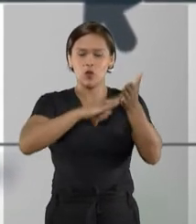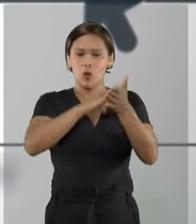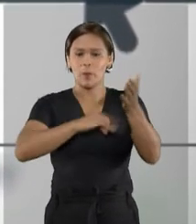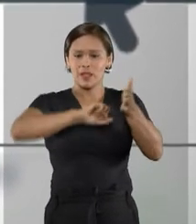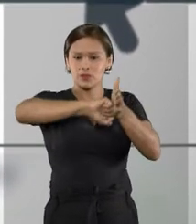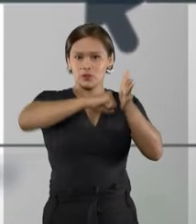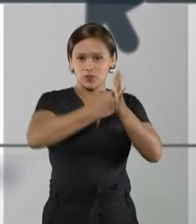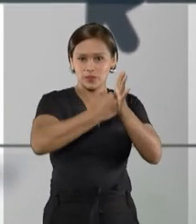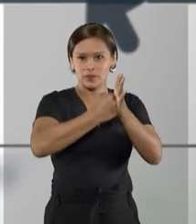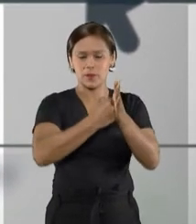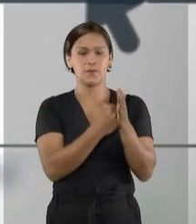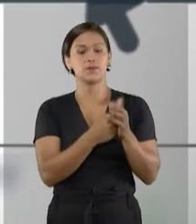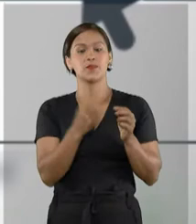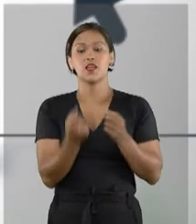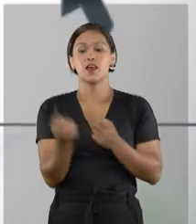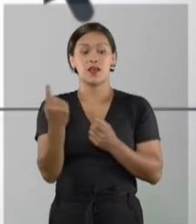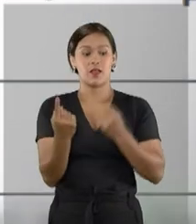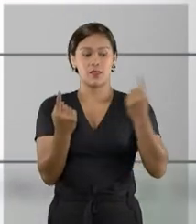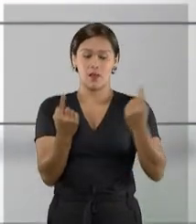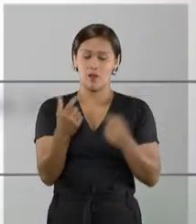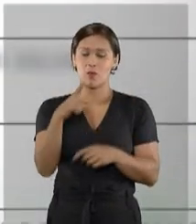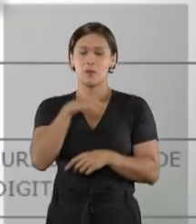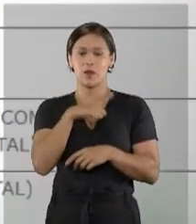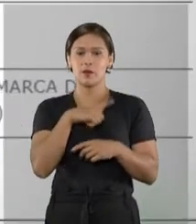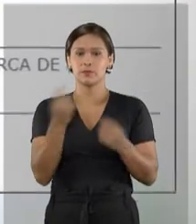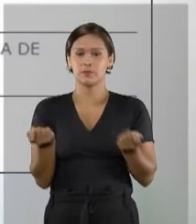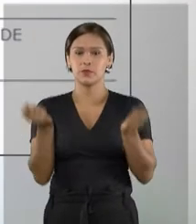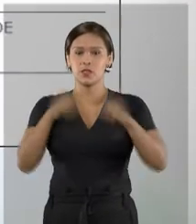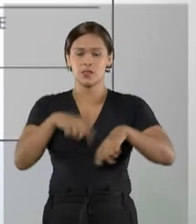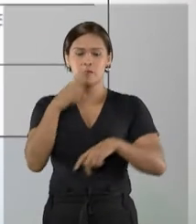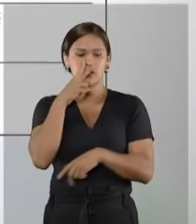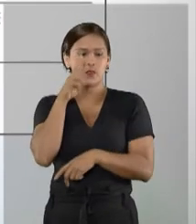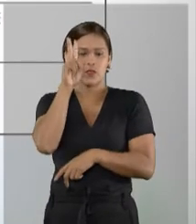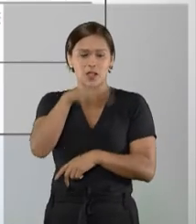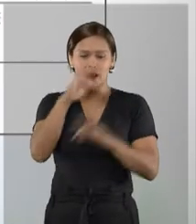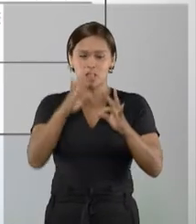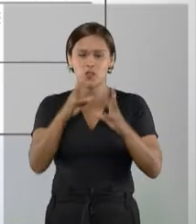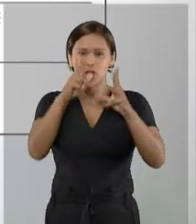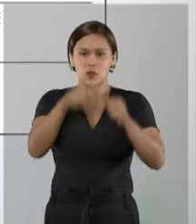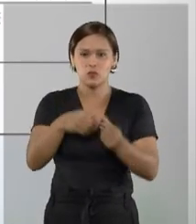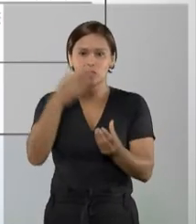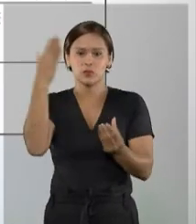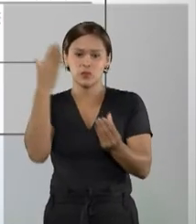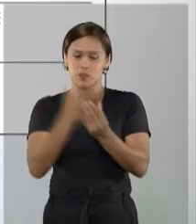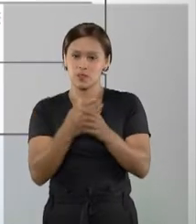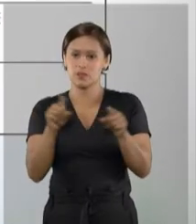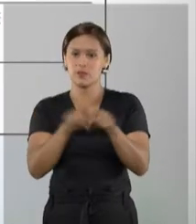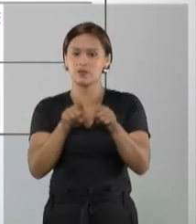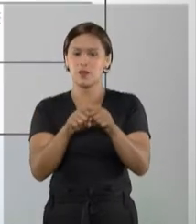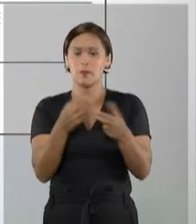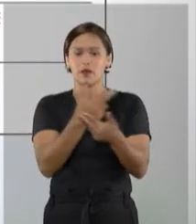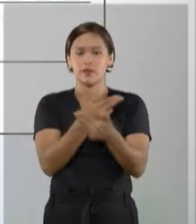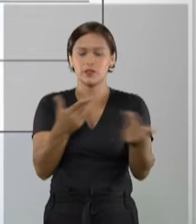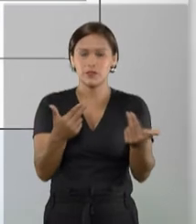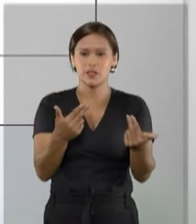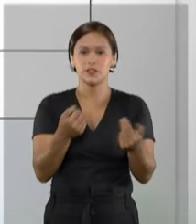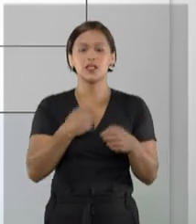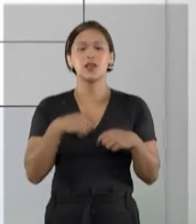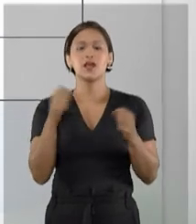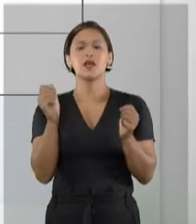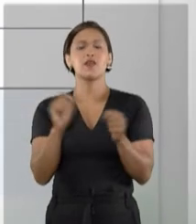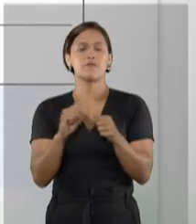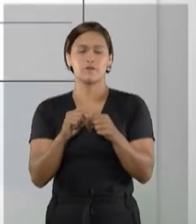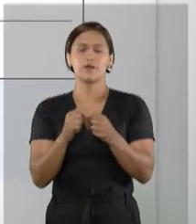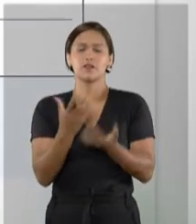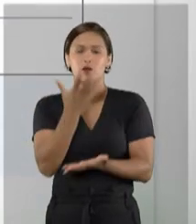documento com chave de acesso. Cada uma delas permite que o usuário visualize a íntegra do processo e das peças, e